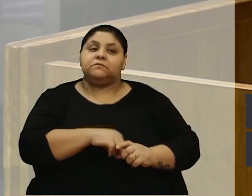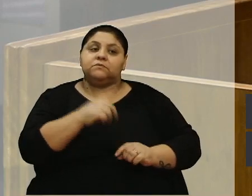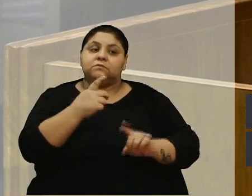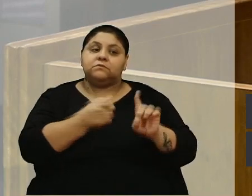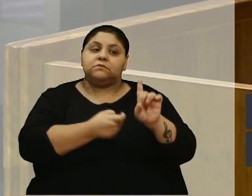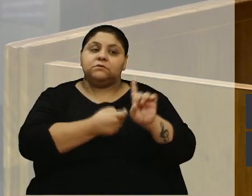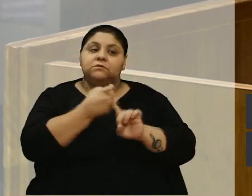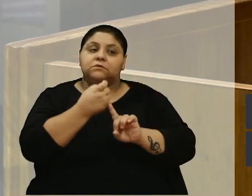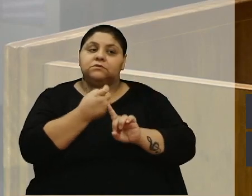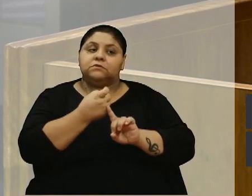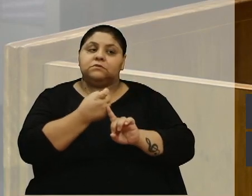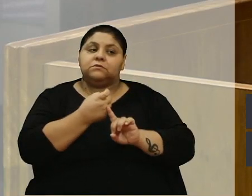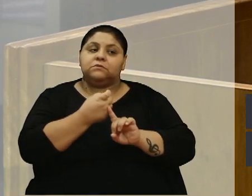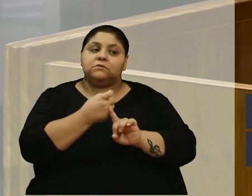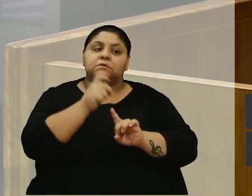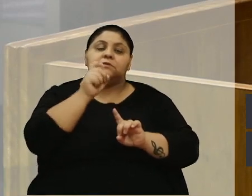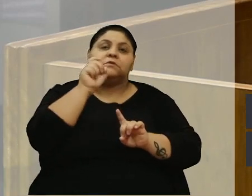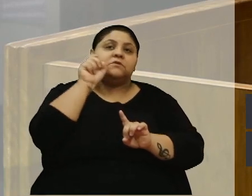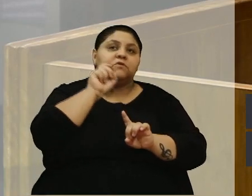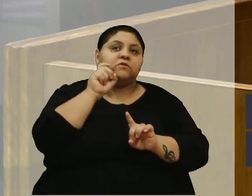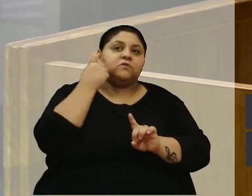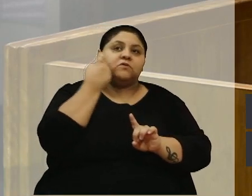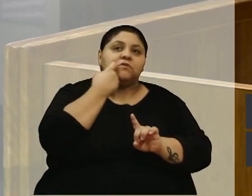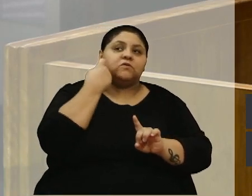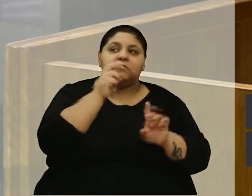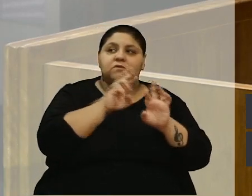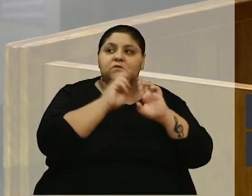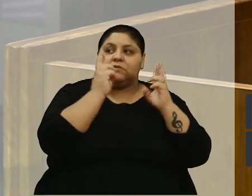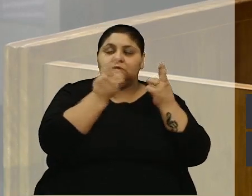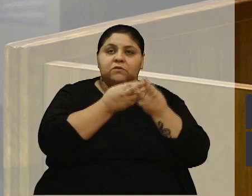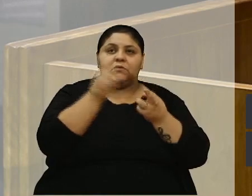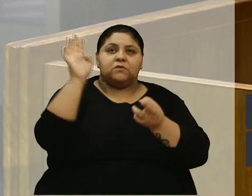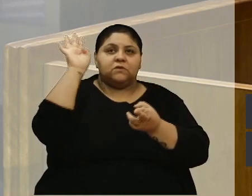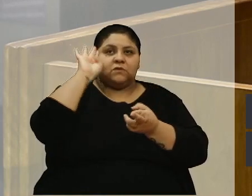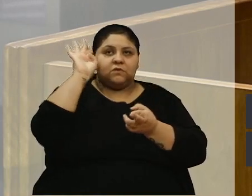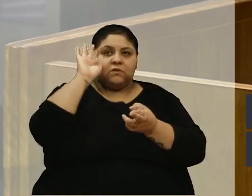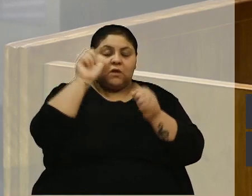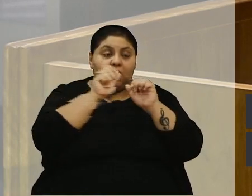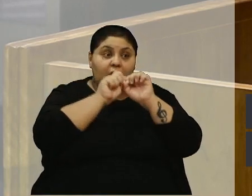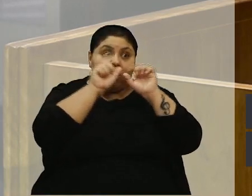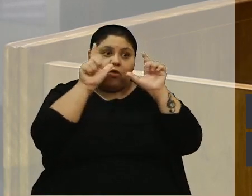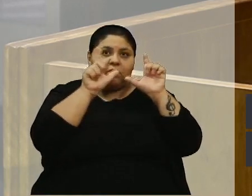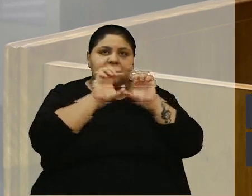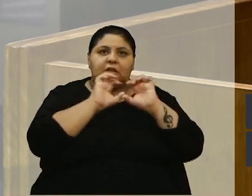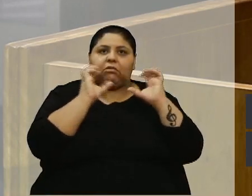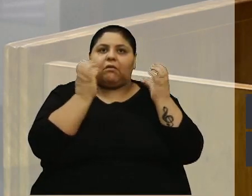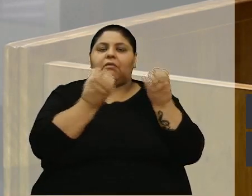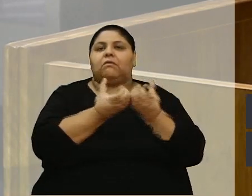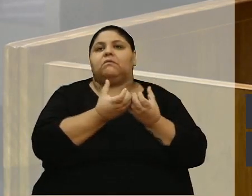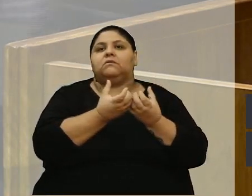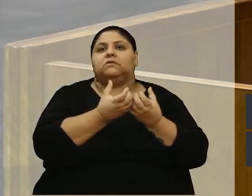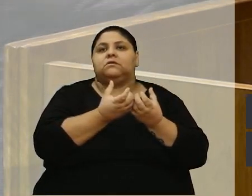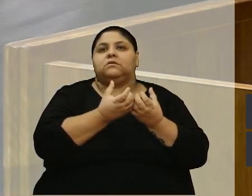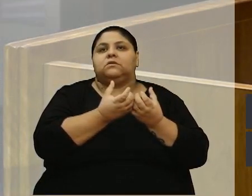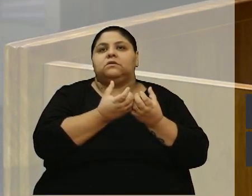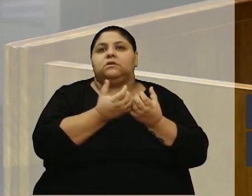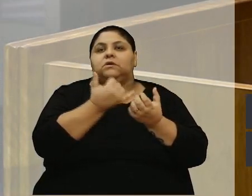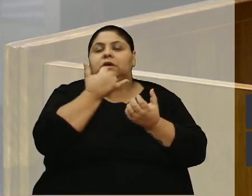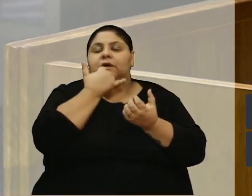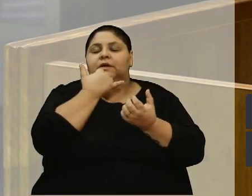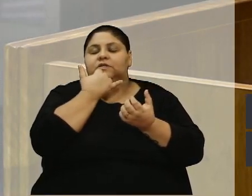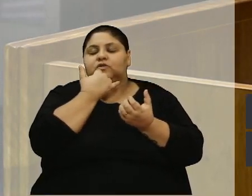deslocados na sexta-feira, numa reunião que teve na quarta, acordado com a comunidade, com a secretária